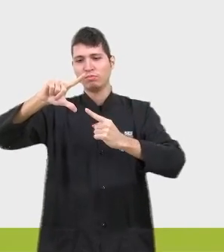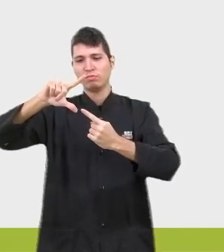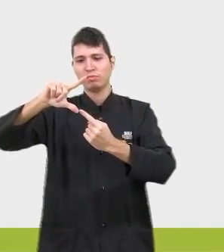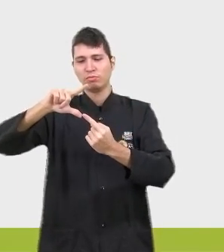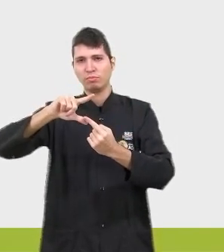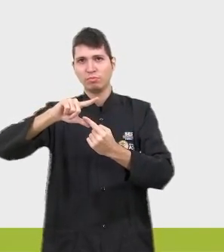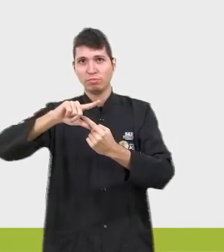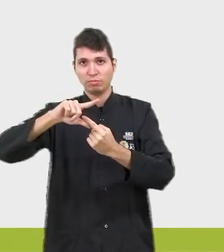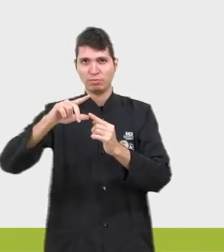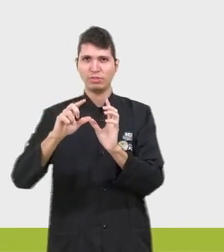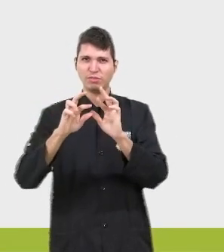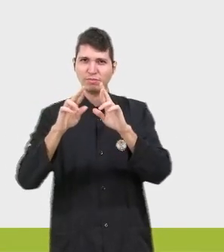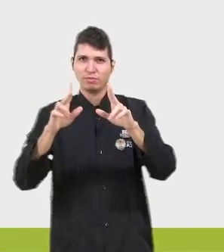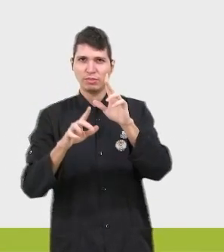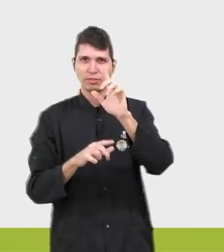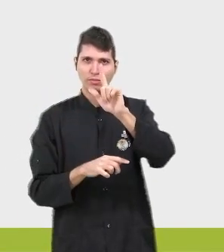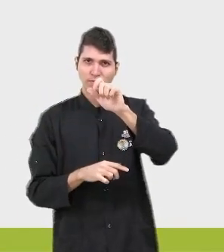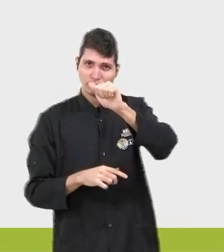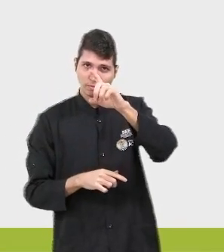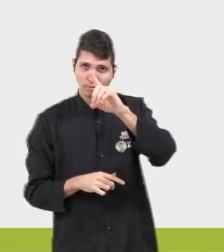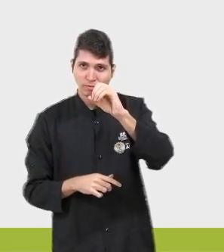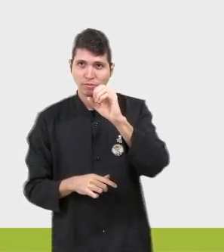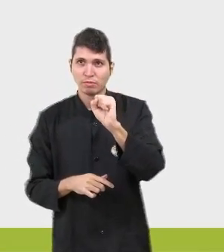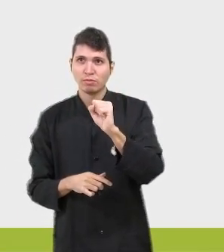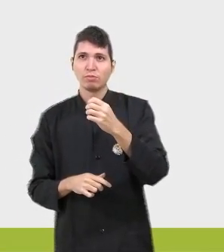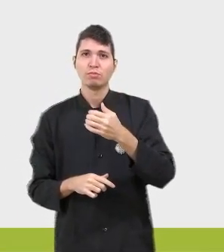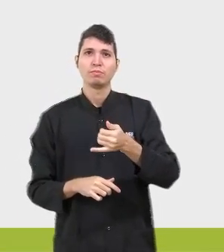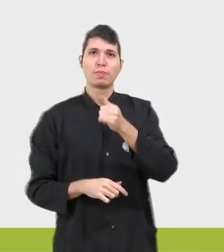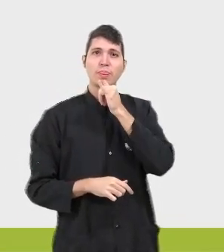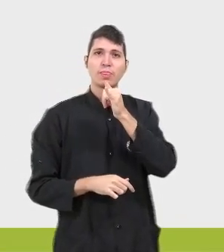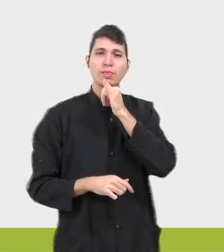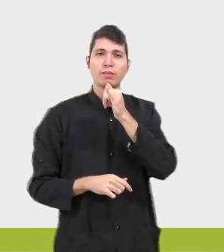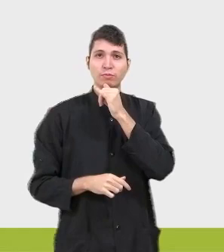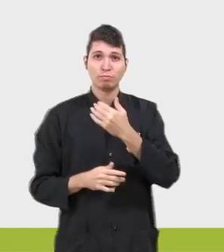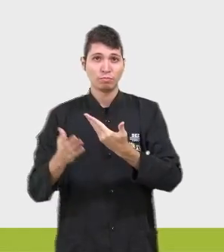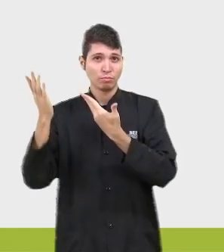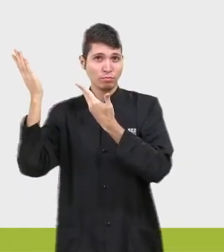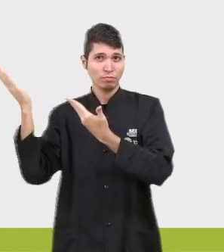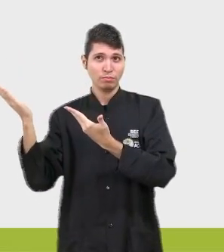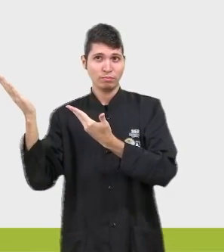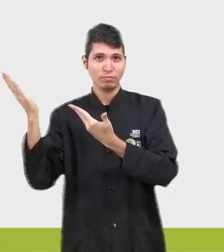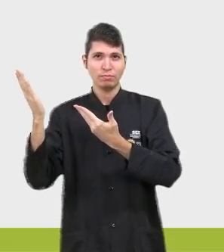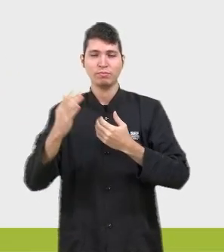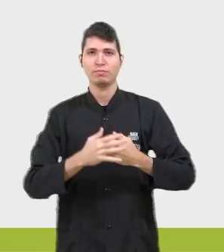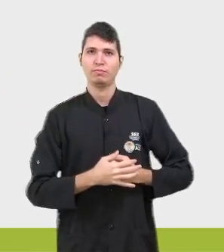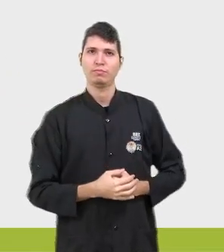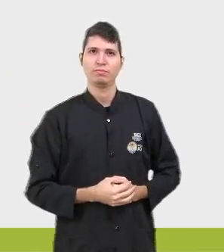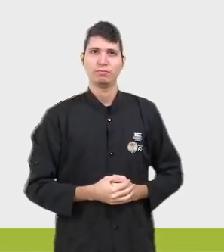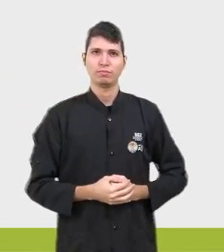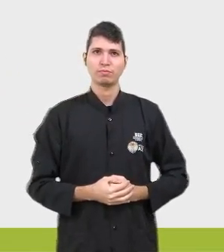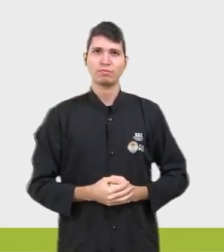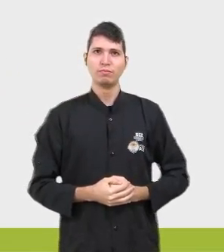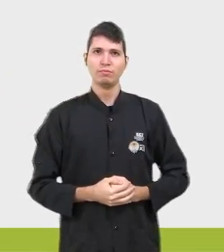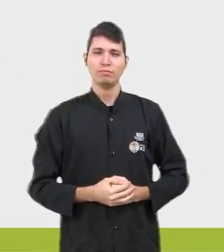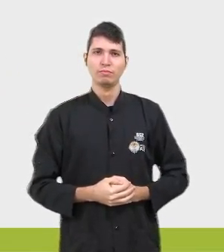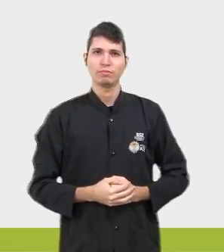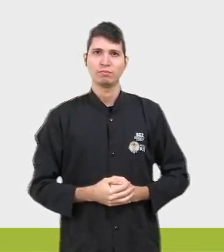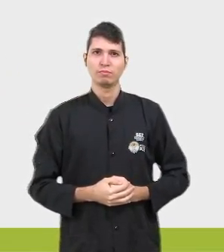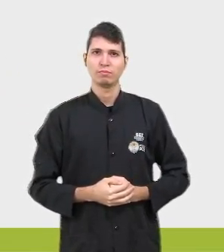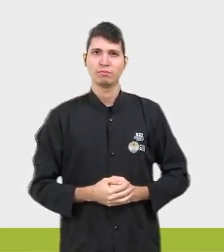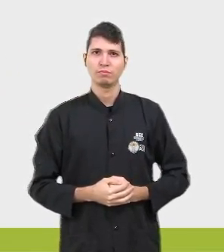também, tá bom? Você imagina uma figura como essa aqui, alfa, beta, peixinho pulando de facada aqui, ó, tá vendo? Todos são exatamente